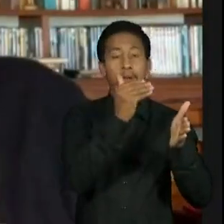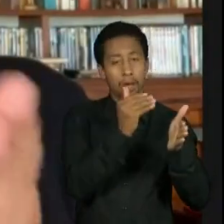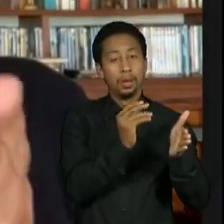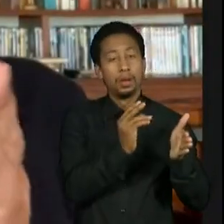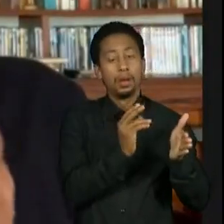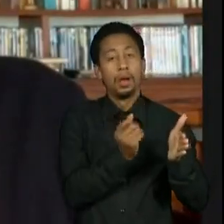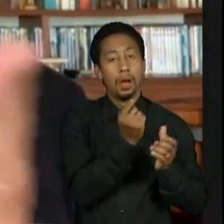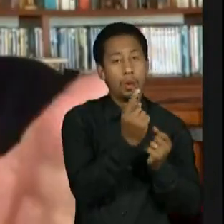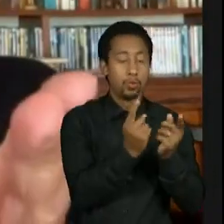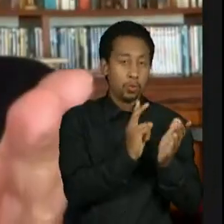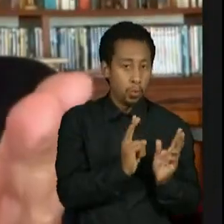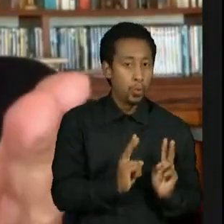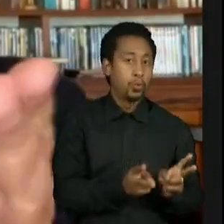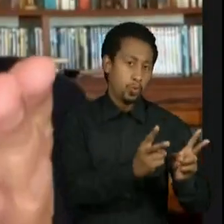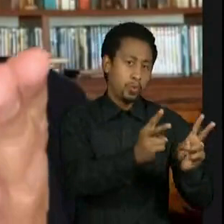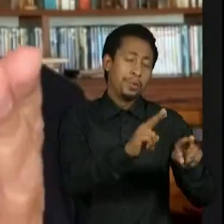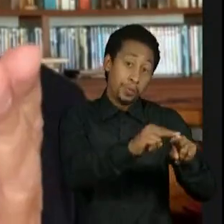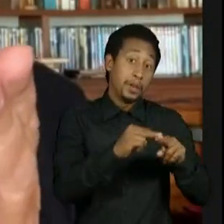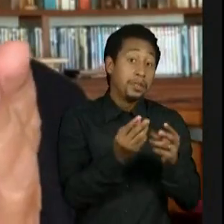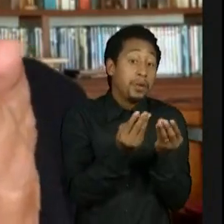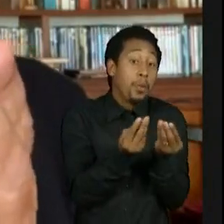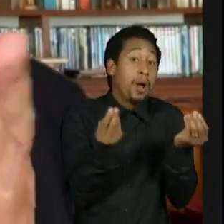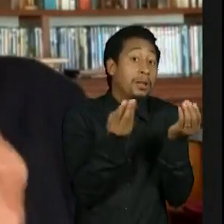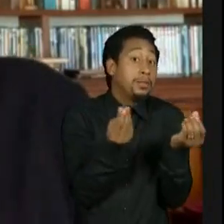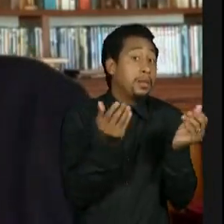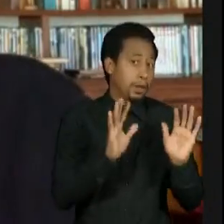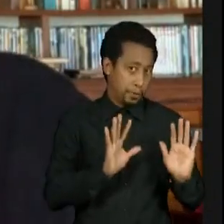e foi finalmente reescoberta.